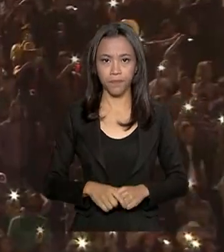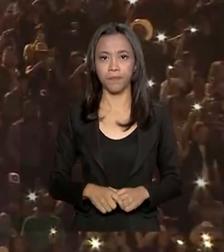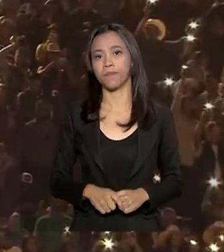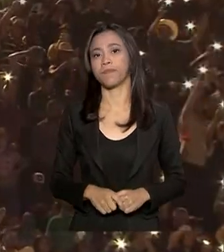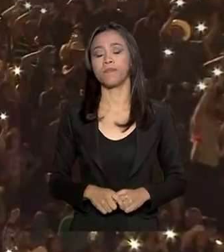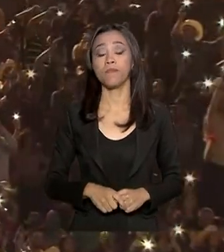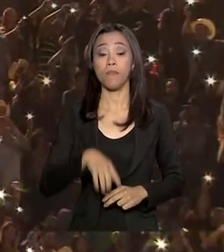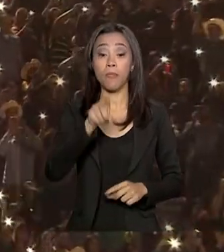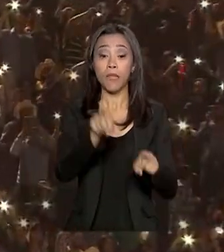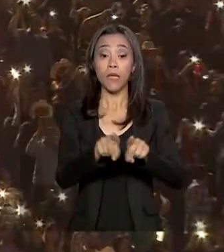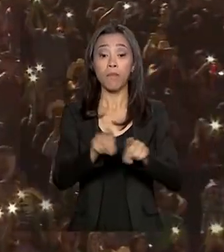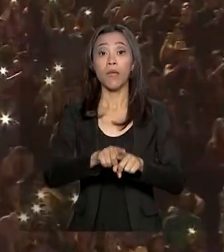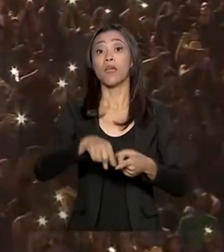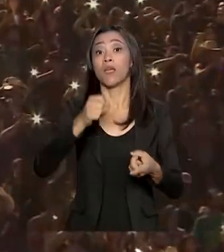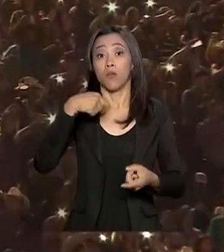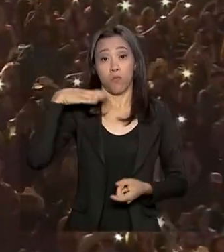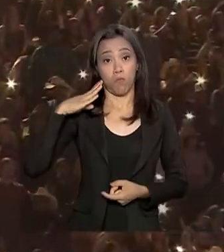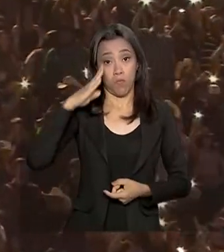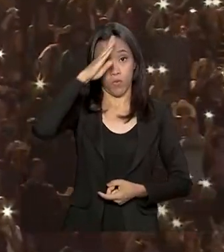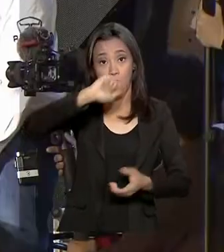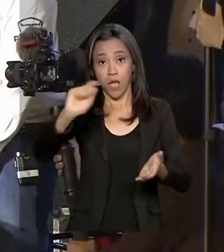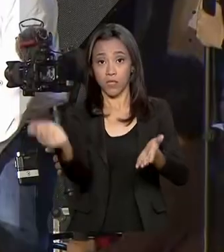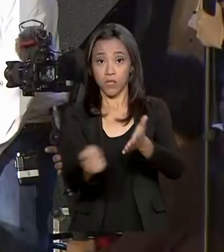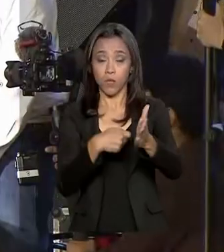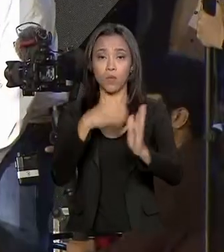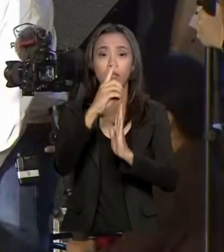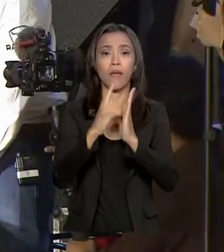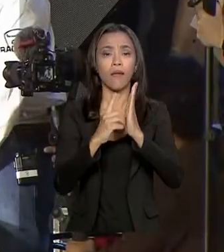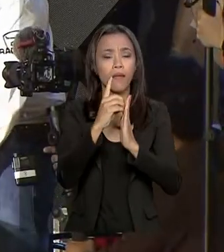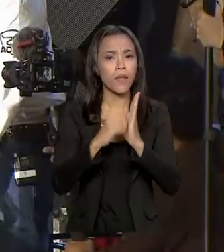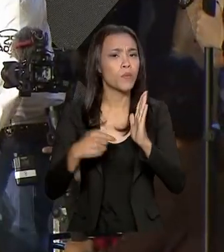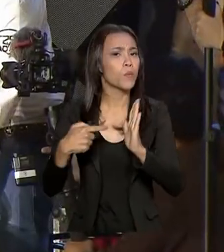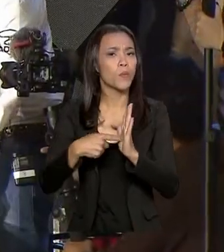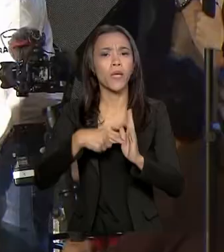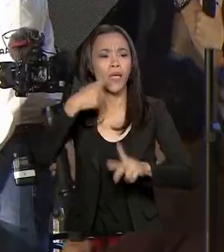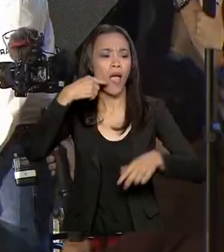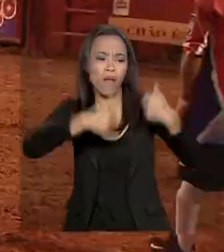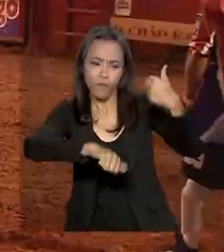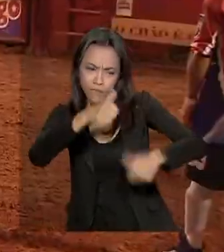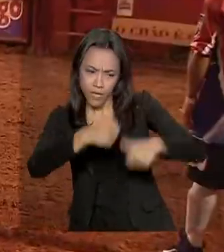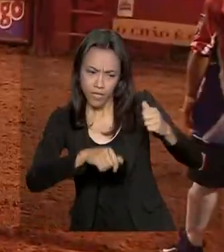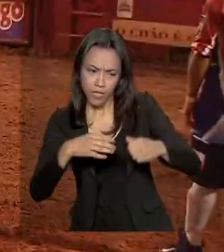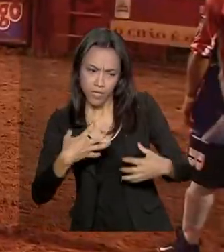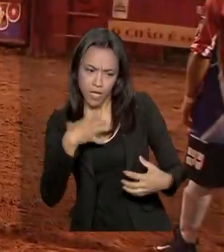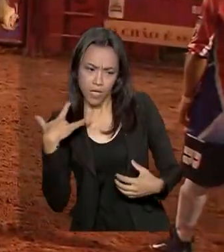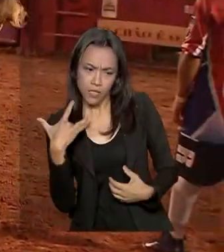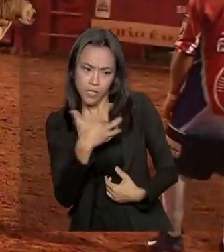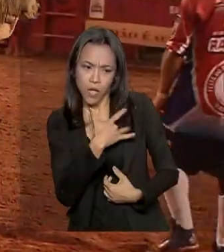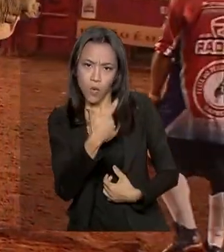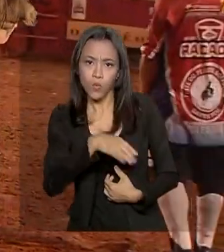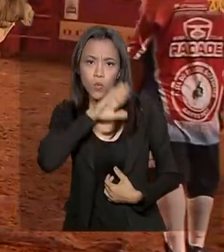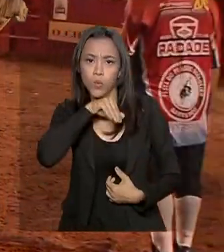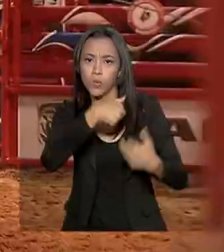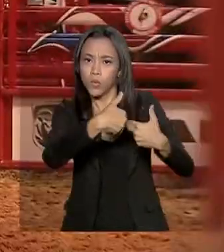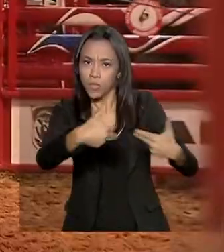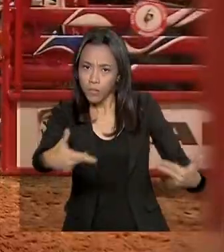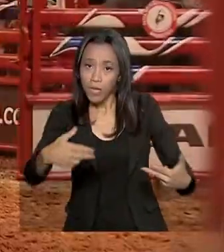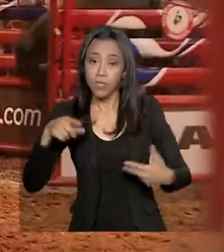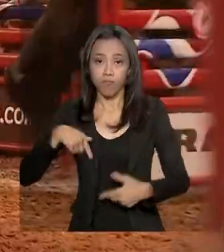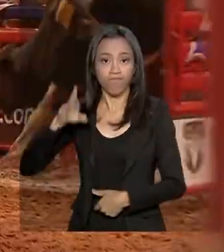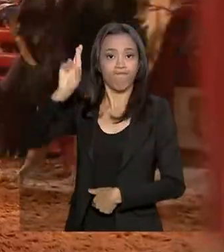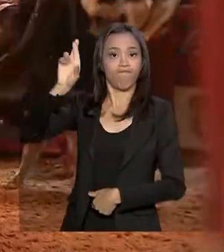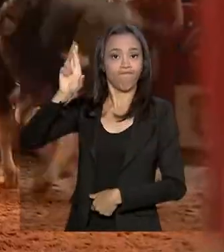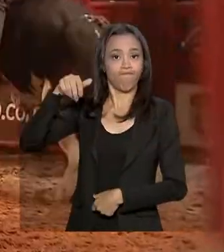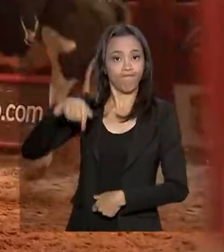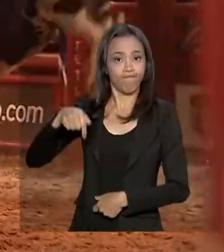Bolsonaro assinou o decreto que define a avaliação de protocolos de bem-estar animal. Fica a cargo do Ministério da Agricultura a